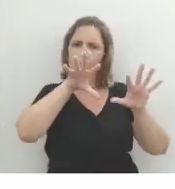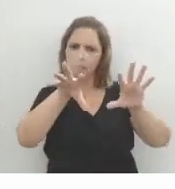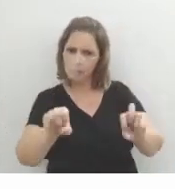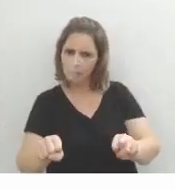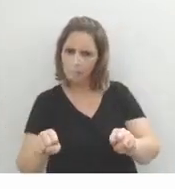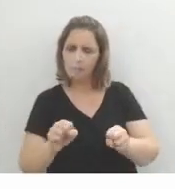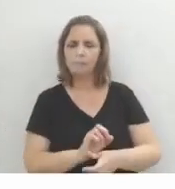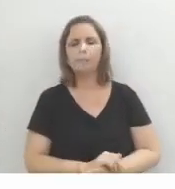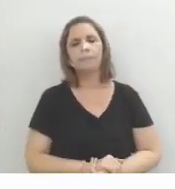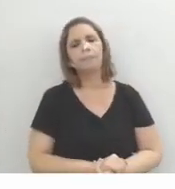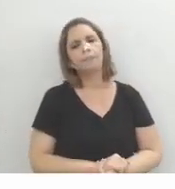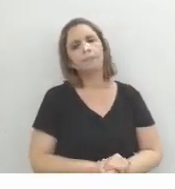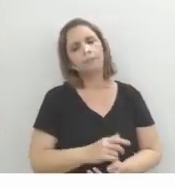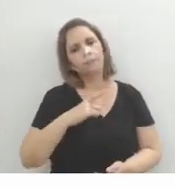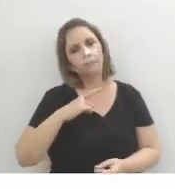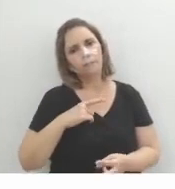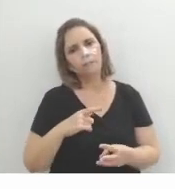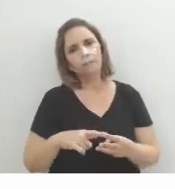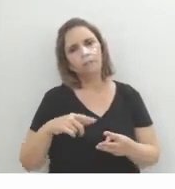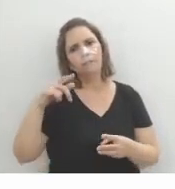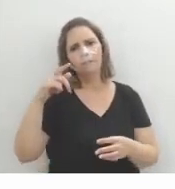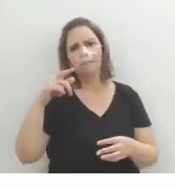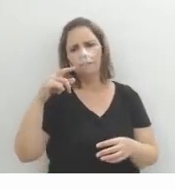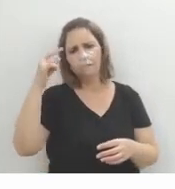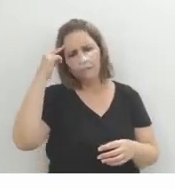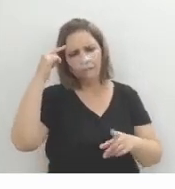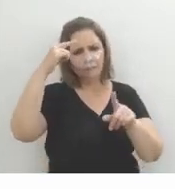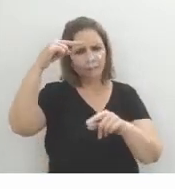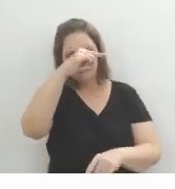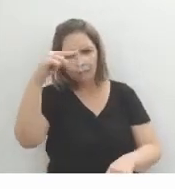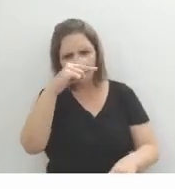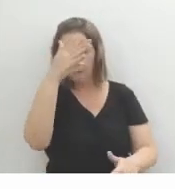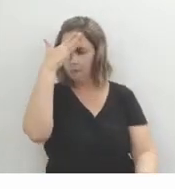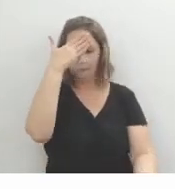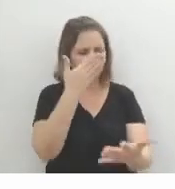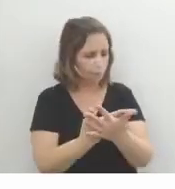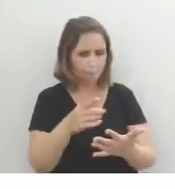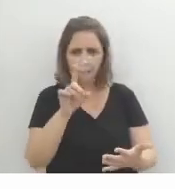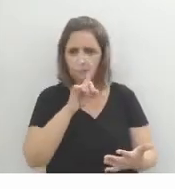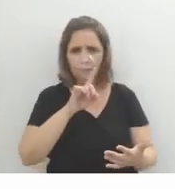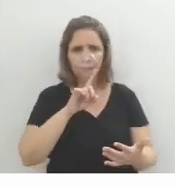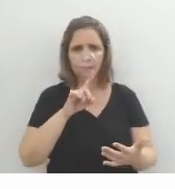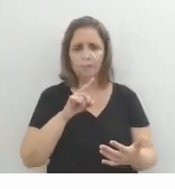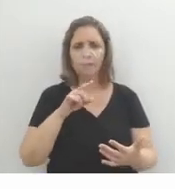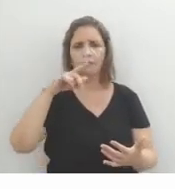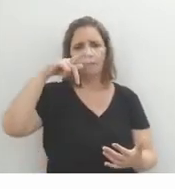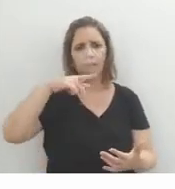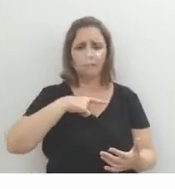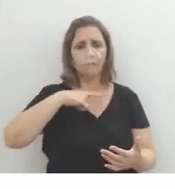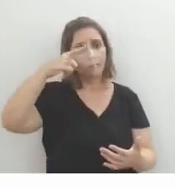né? Do cachorro, tá? Temos o pessimismo, a incredulidade do personagem palha,